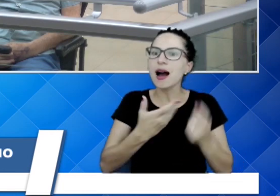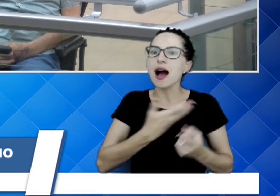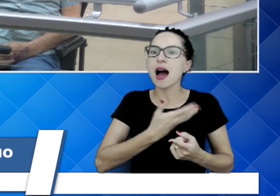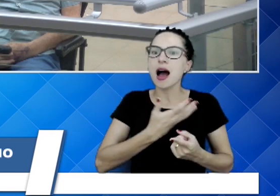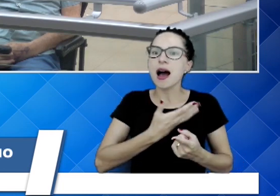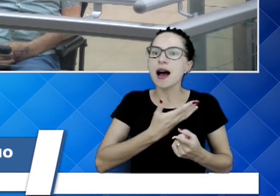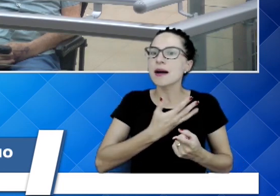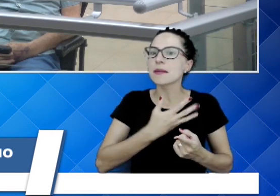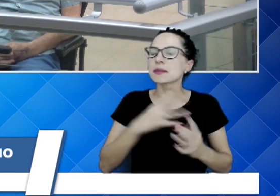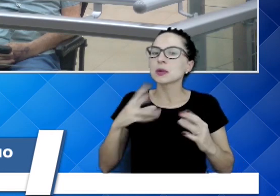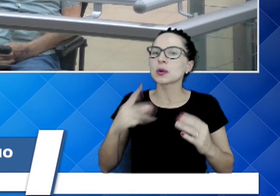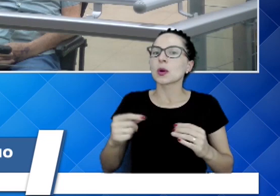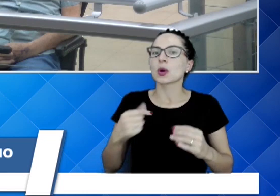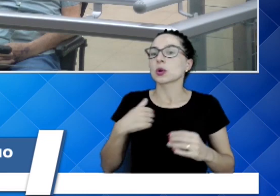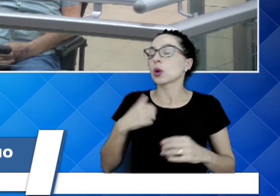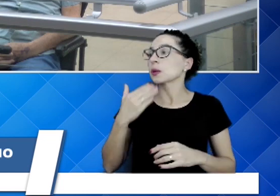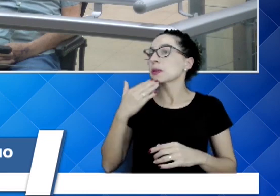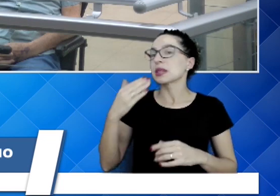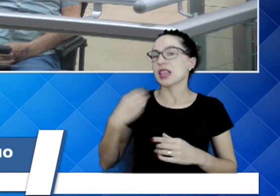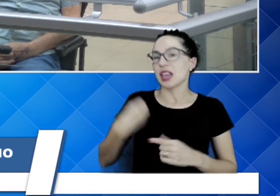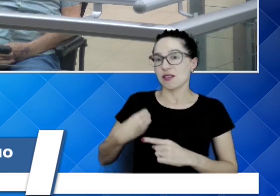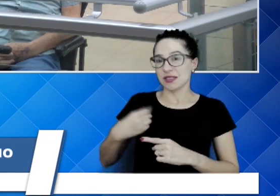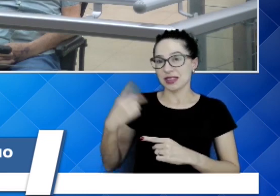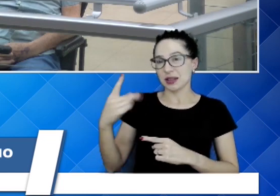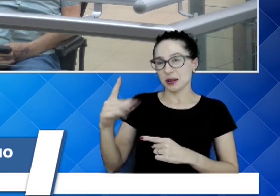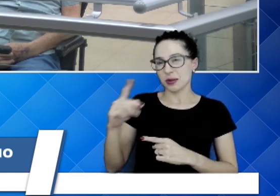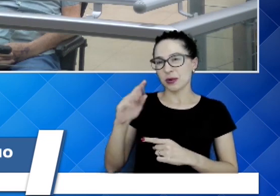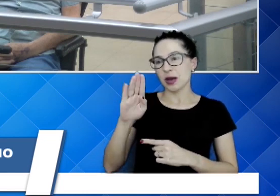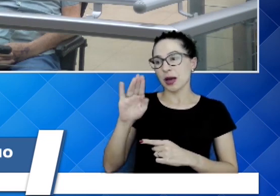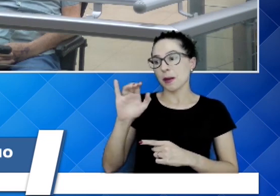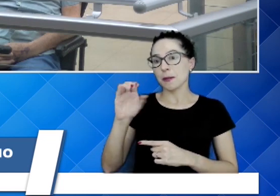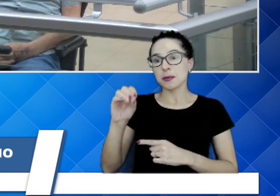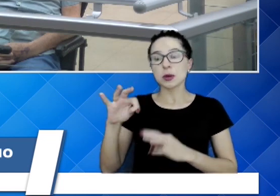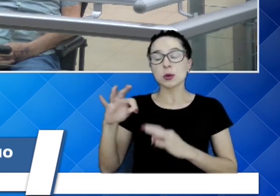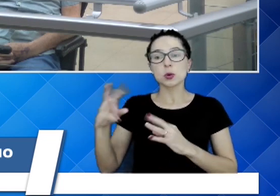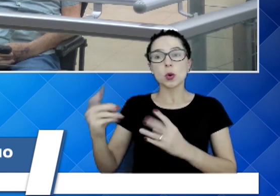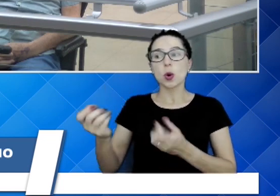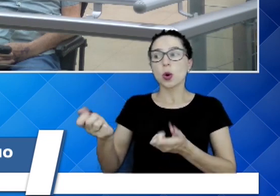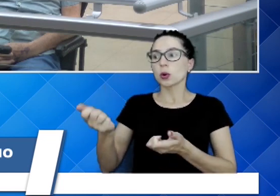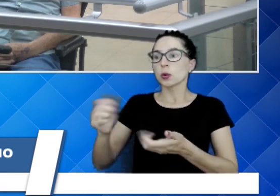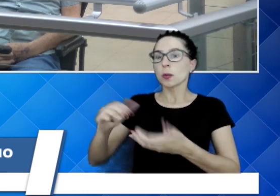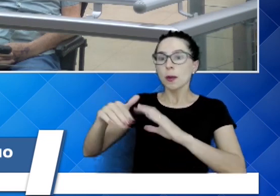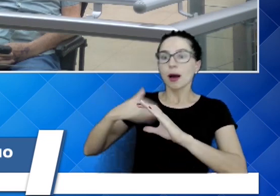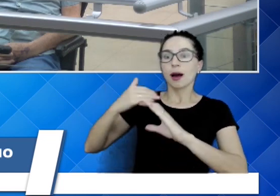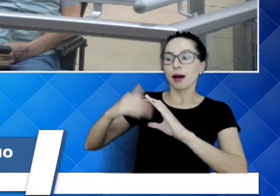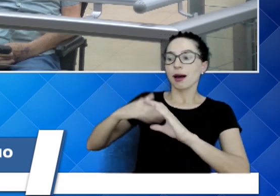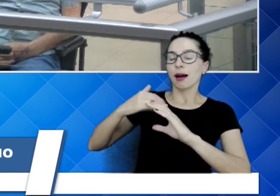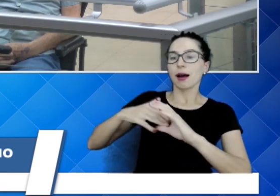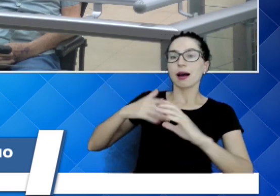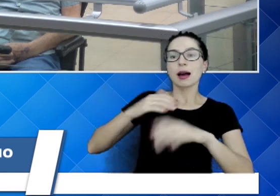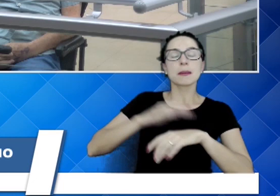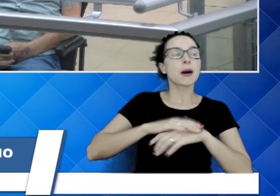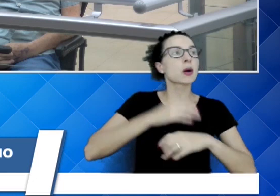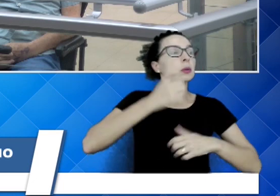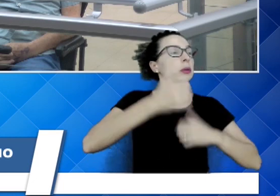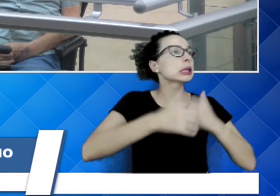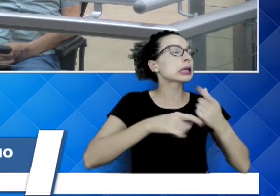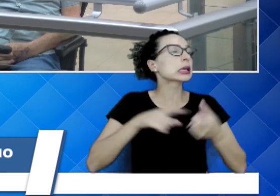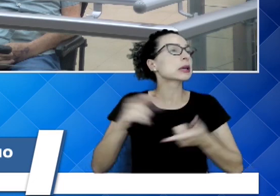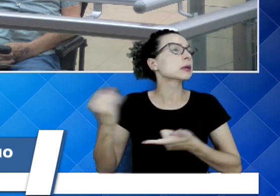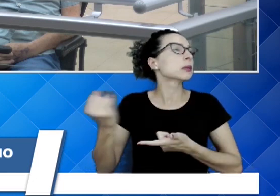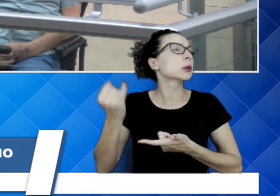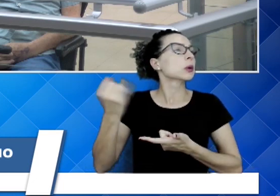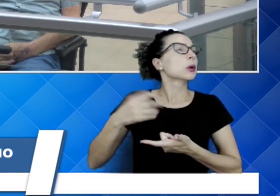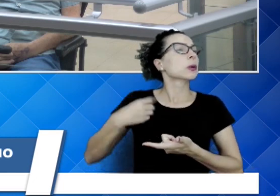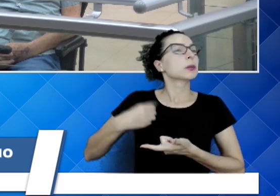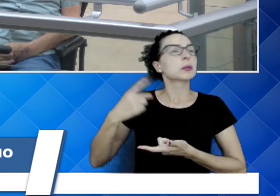quando a gente pediu a biografia, várias pessoas todas mandando e falando da importância. Hoje eu tenho orgulho